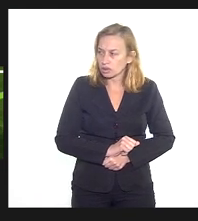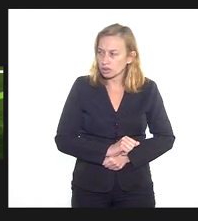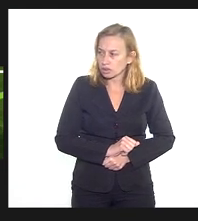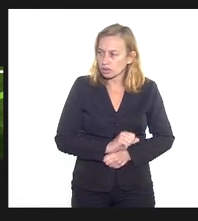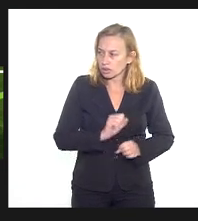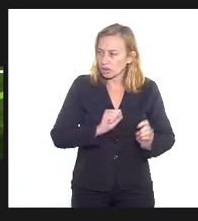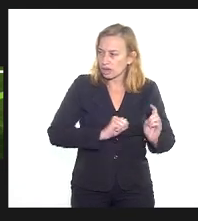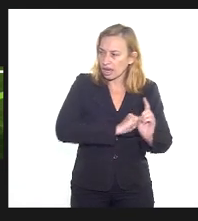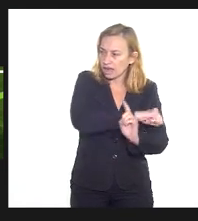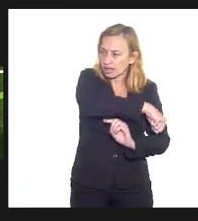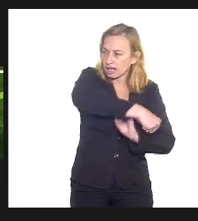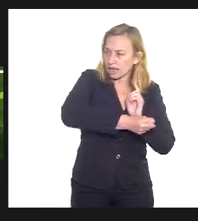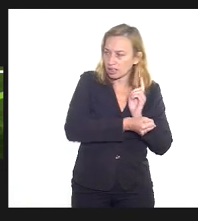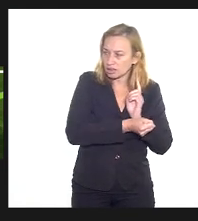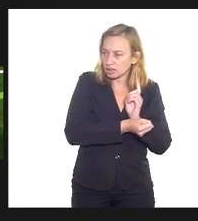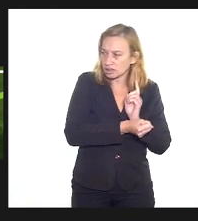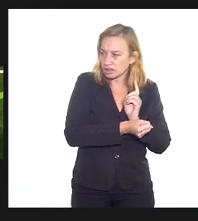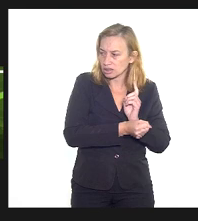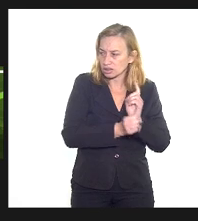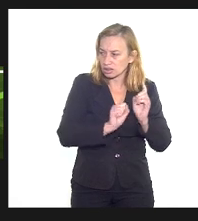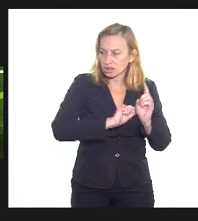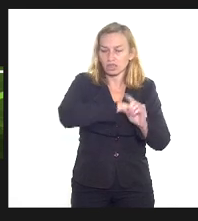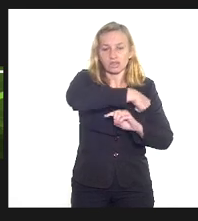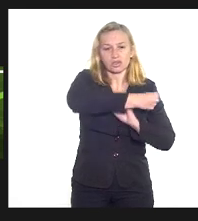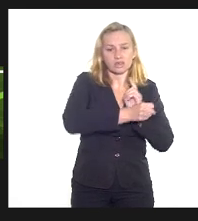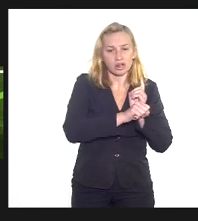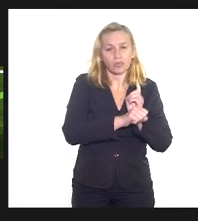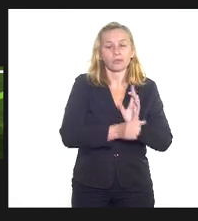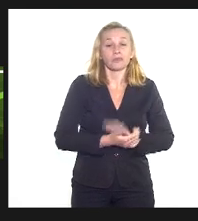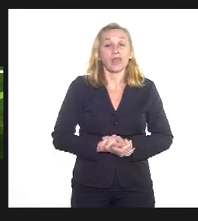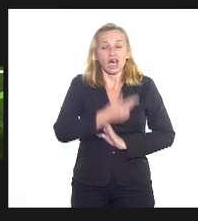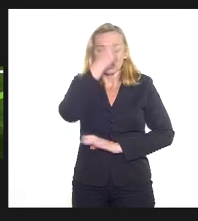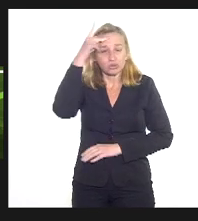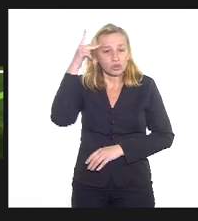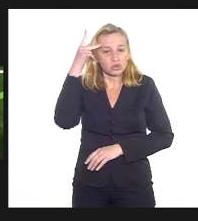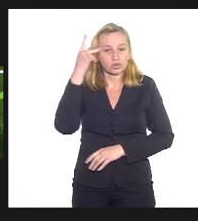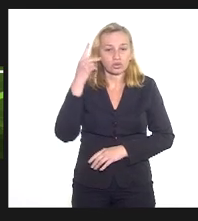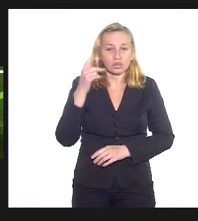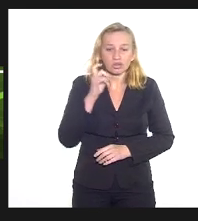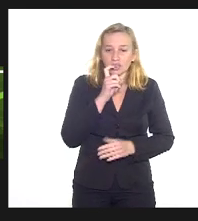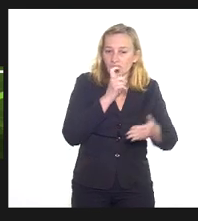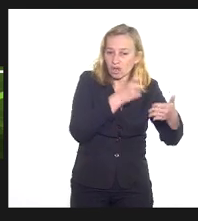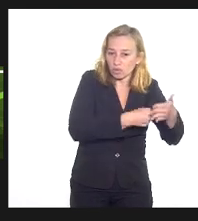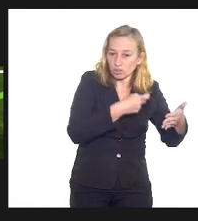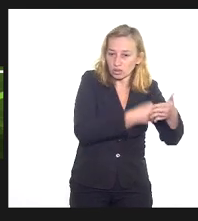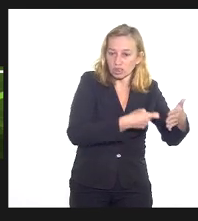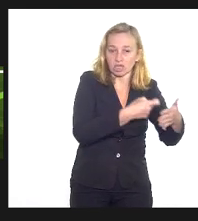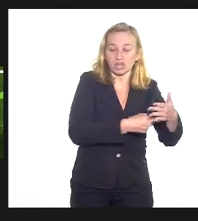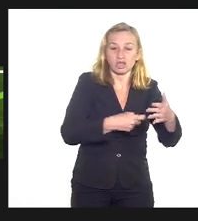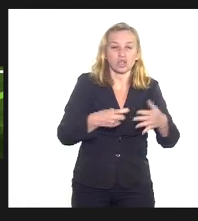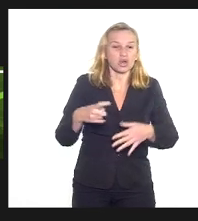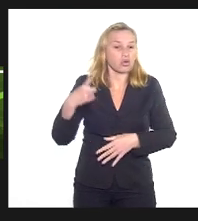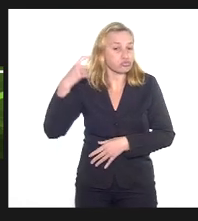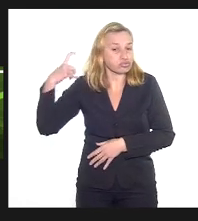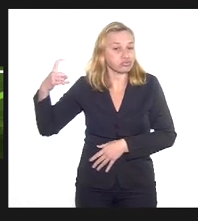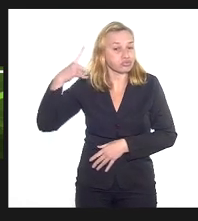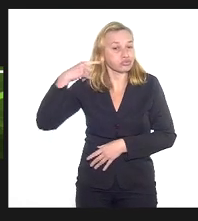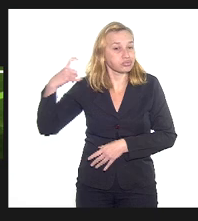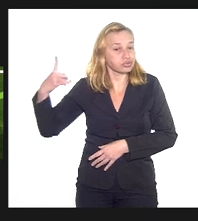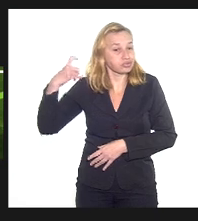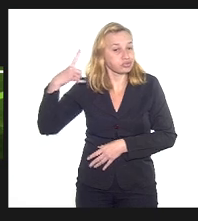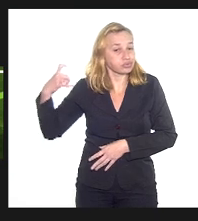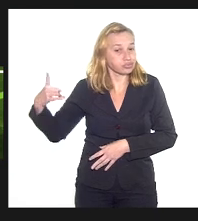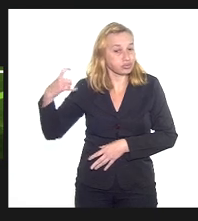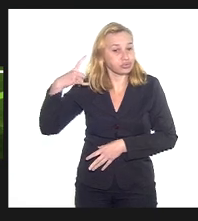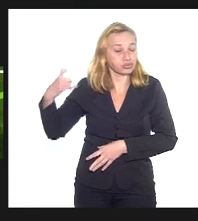há uma abordagem muito truculenta porque as pessoas ficam denunciando para ter um barulho. Aí a fiscalização da postura chega